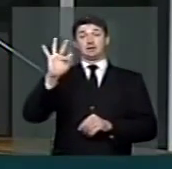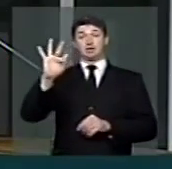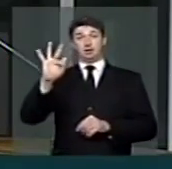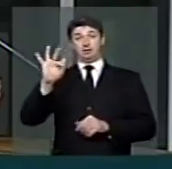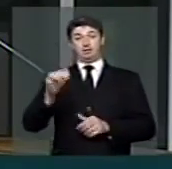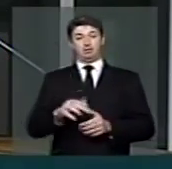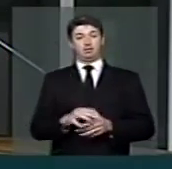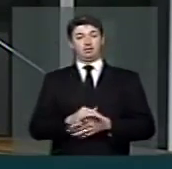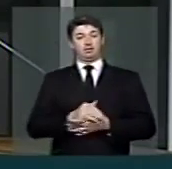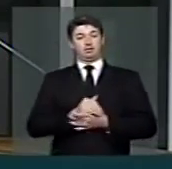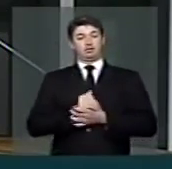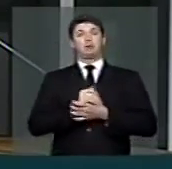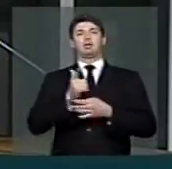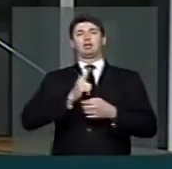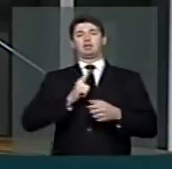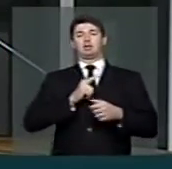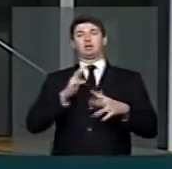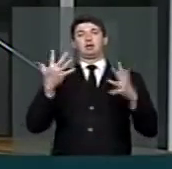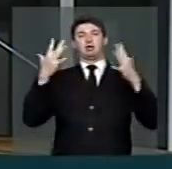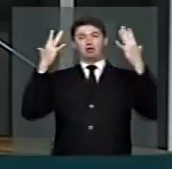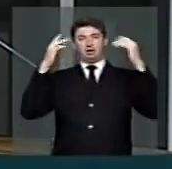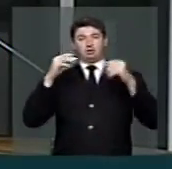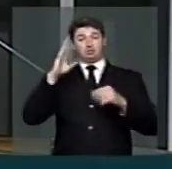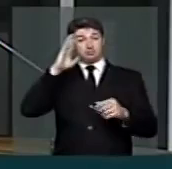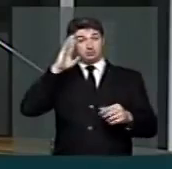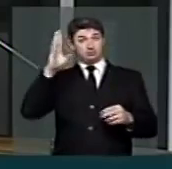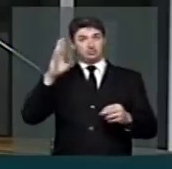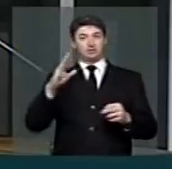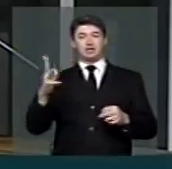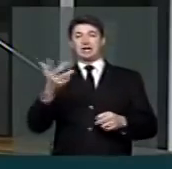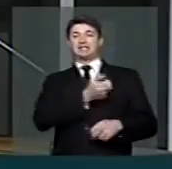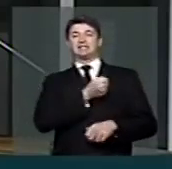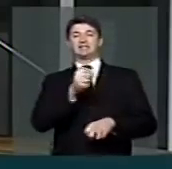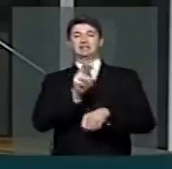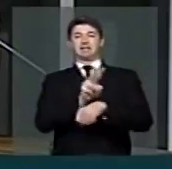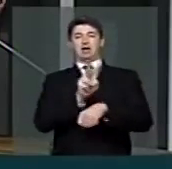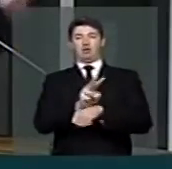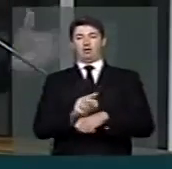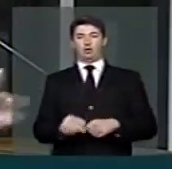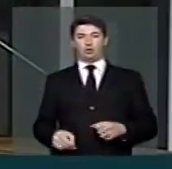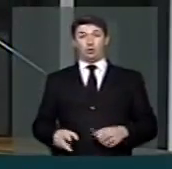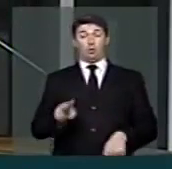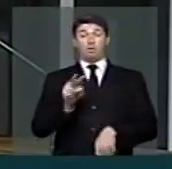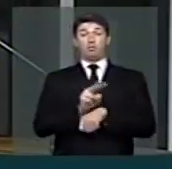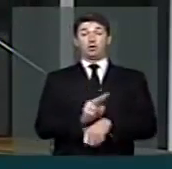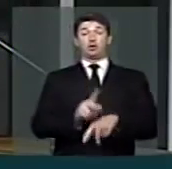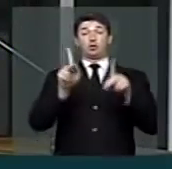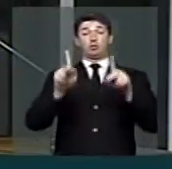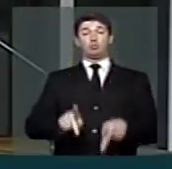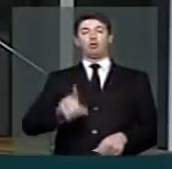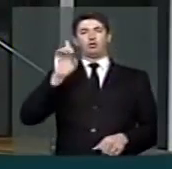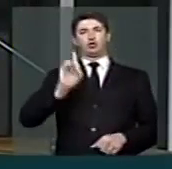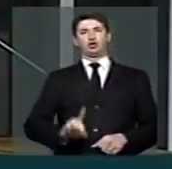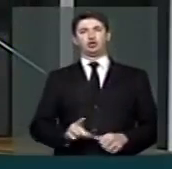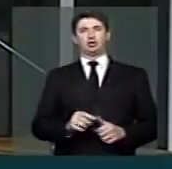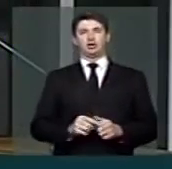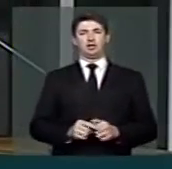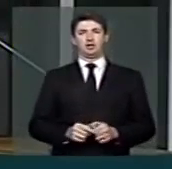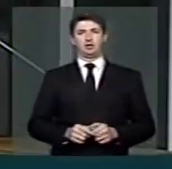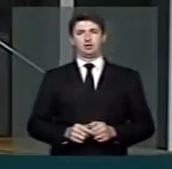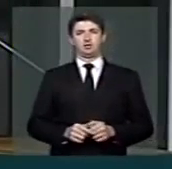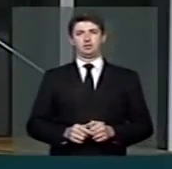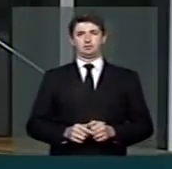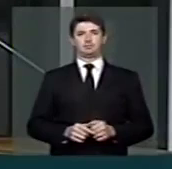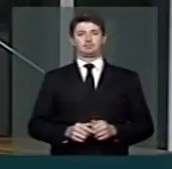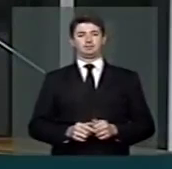Federal é aclamado como a grande salvaguarda, o grande protetor dos direitos, das